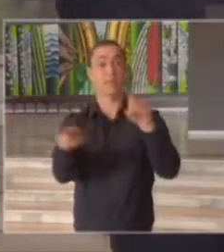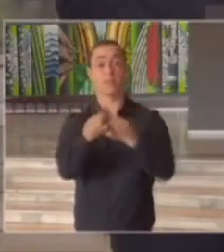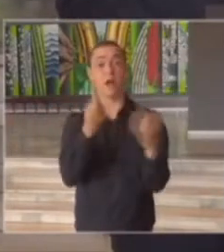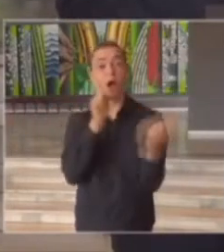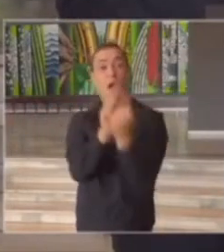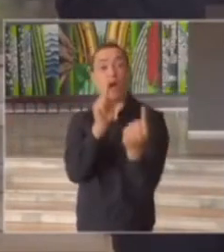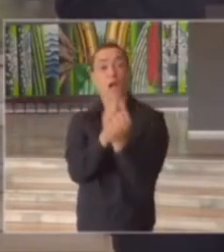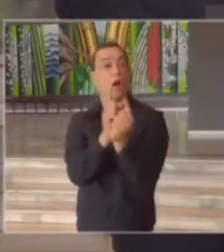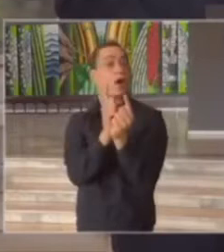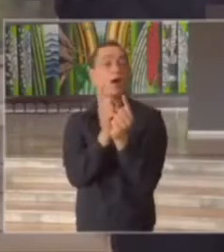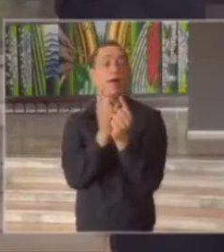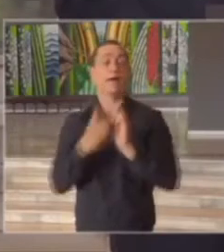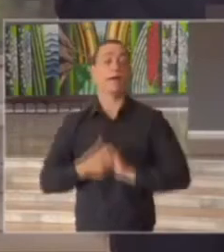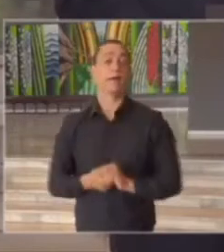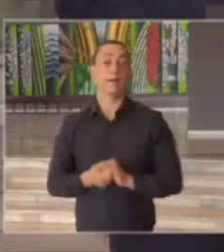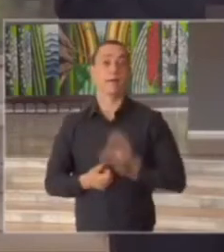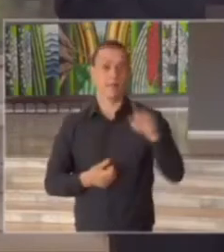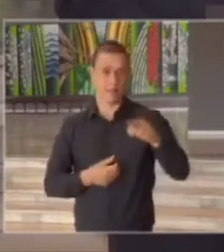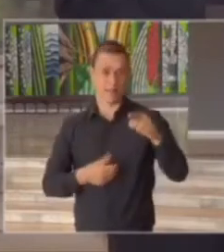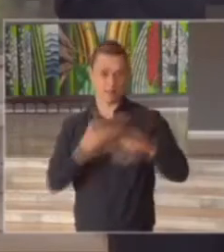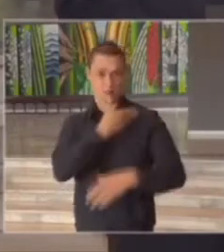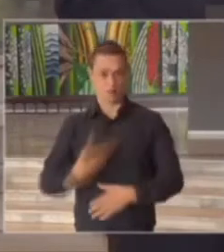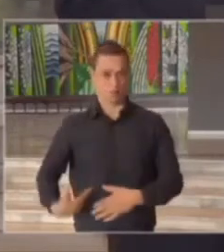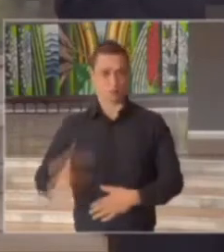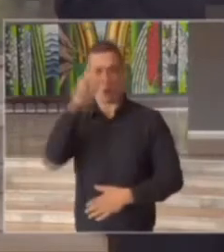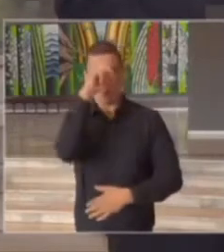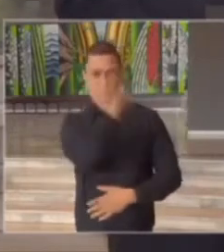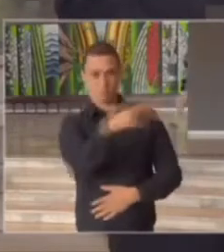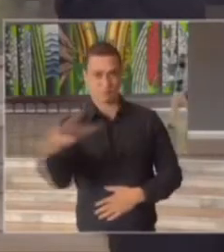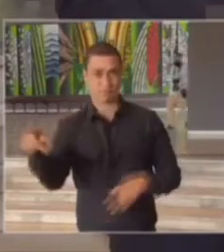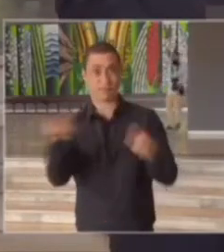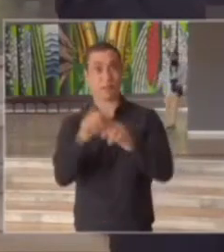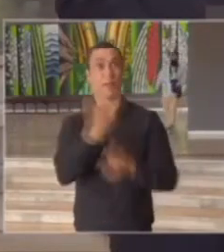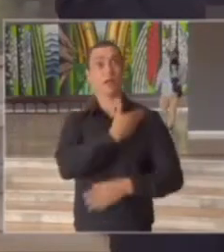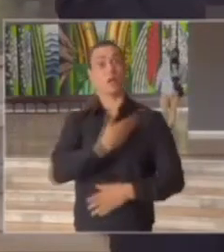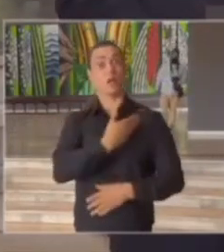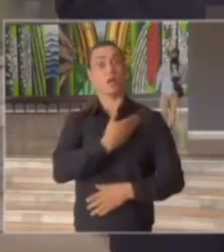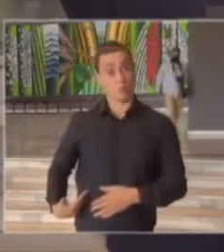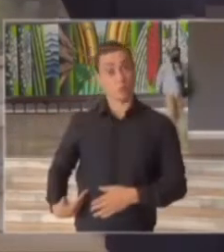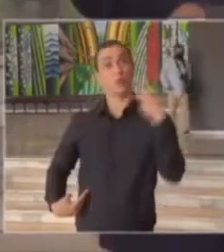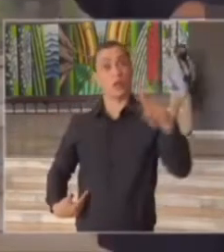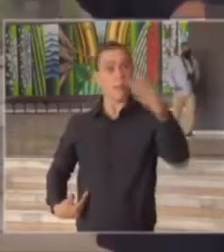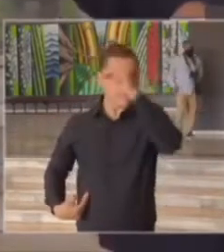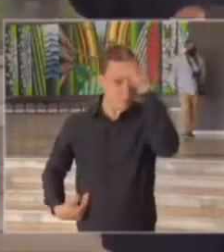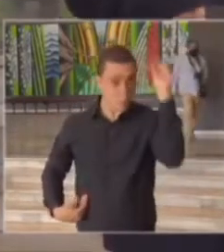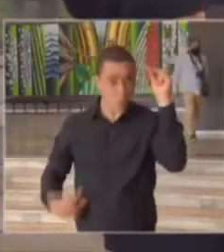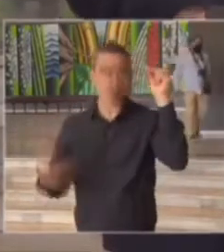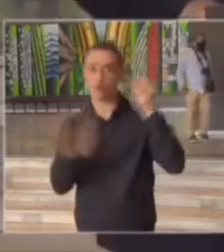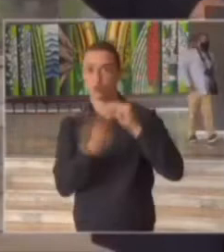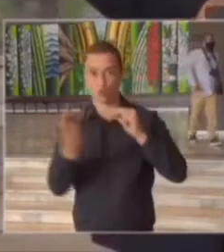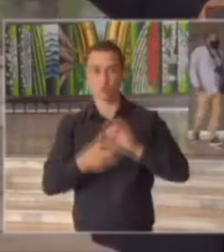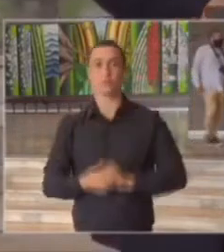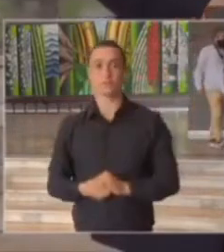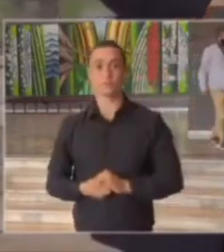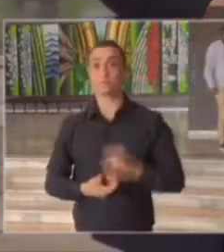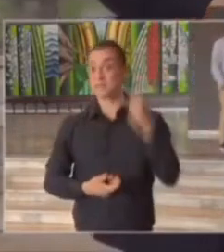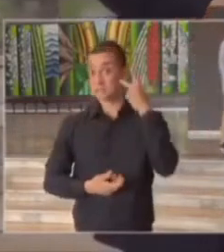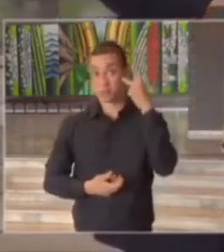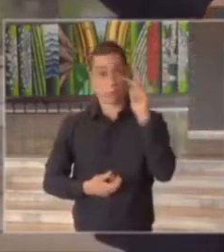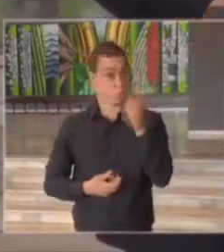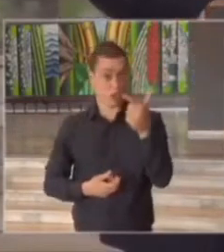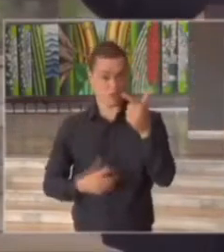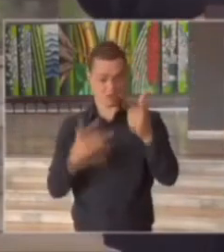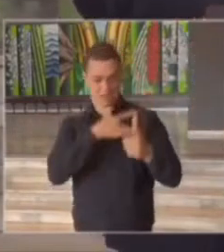São Paulo São não teve colapso de saúde não tem colapso e não terá colapso